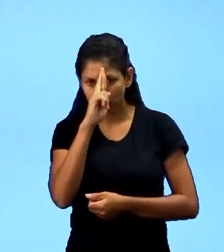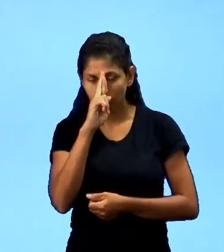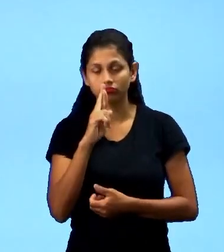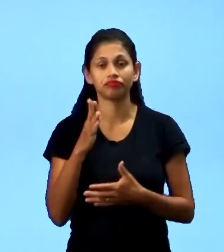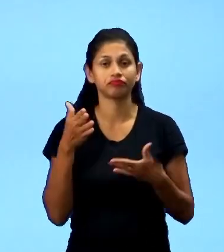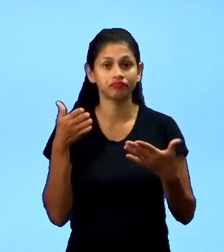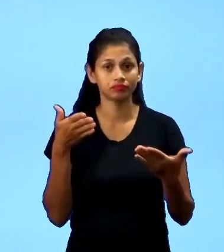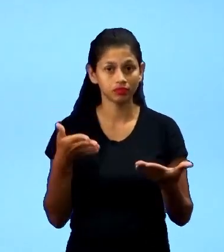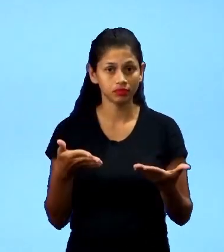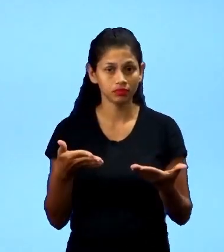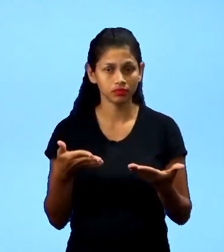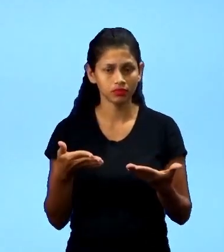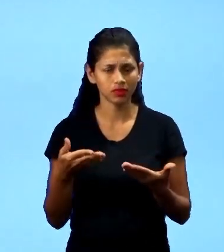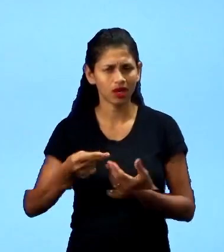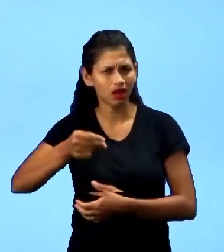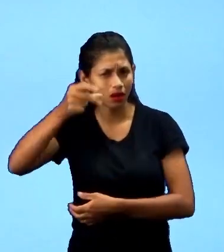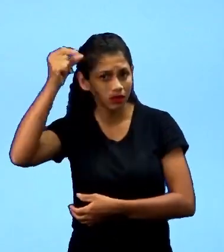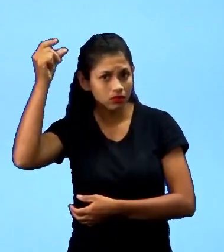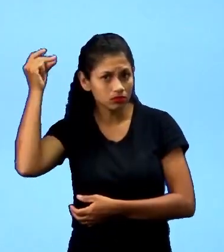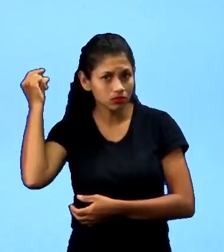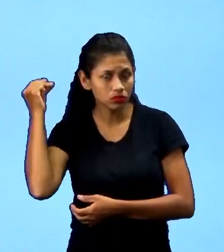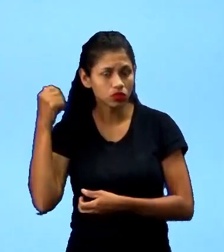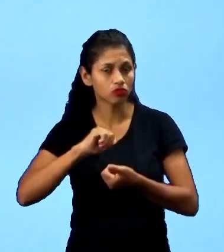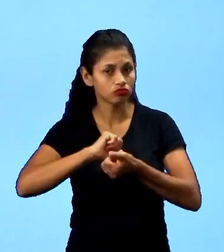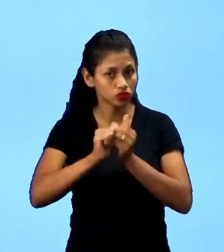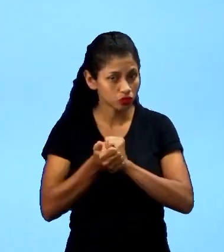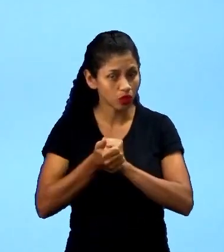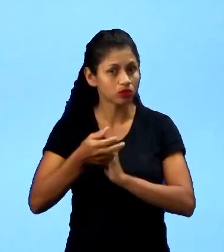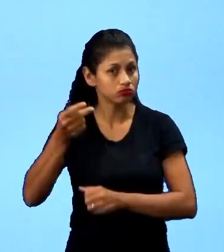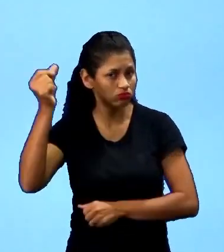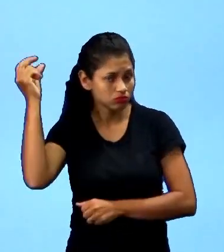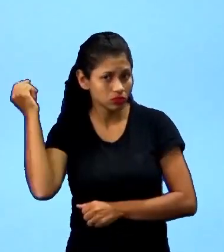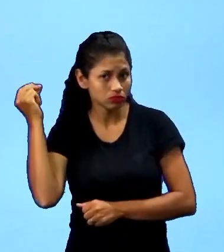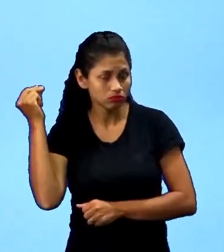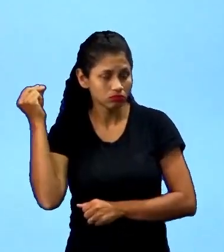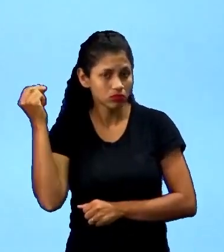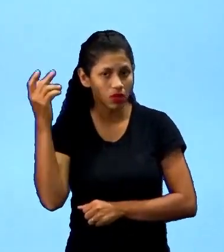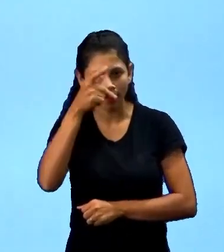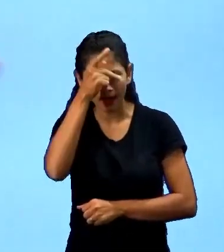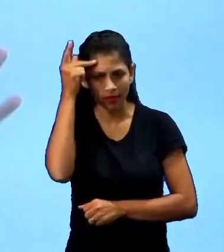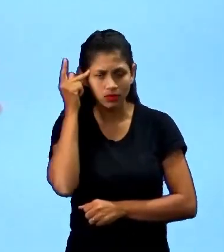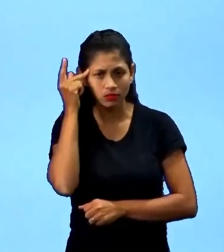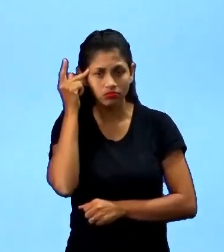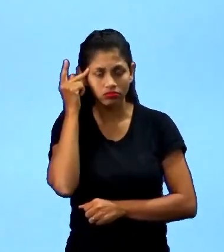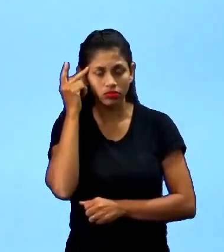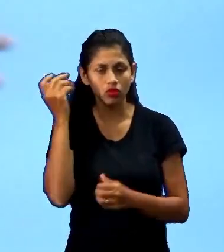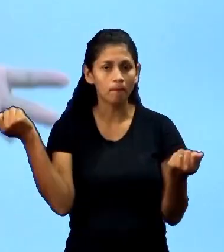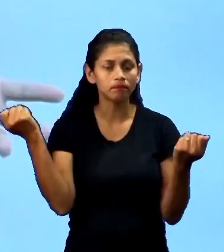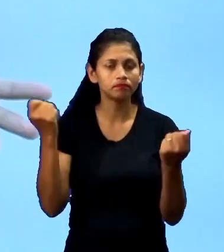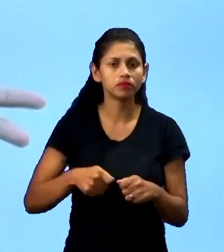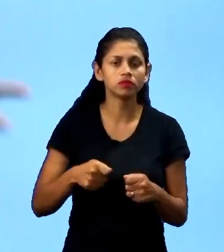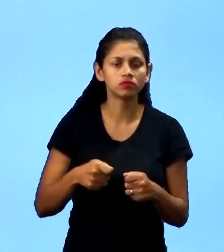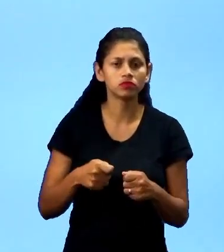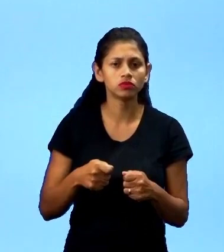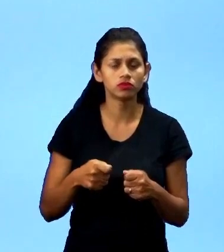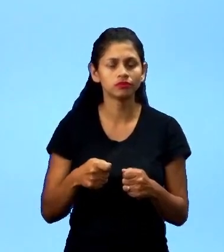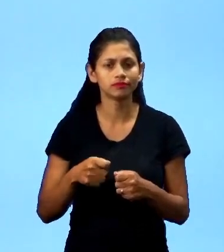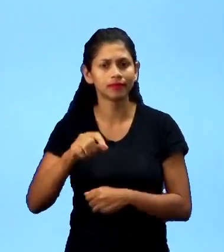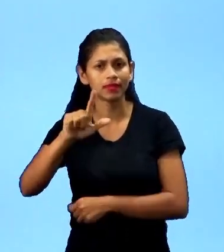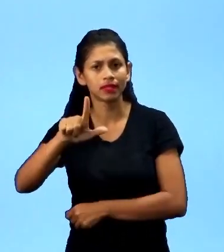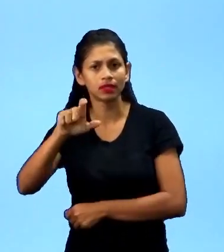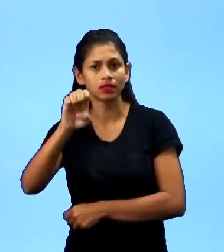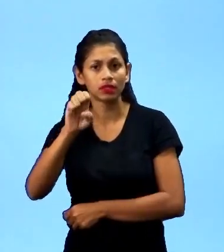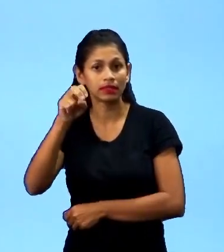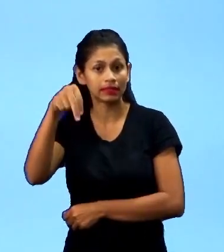modalidade muito antiga, as pessoas possivelmente, como a gente pode dizer, uma lenda, que as pessoas jogavam com as